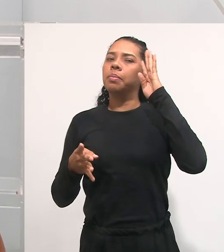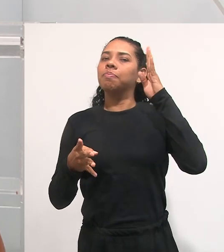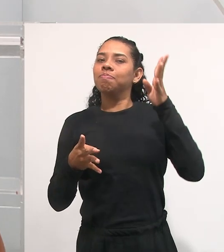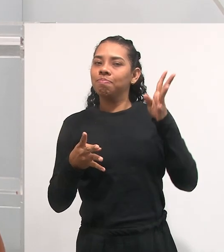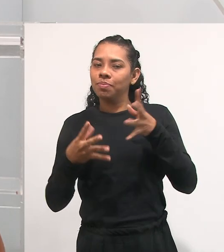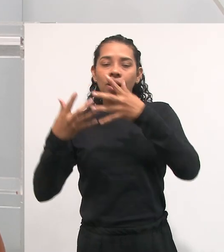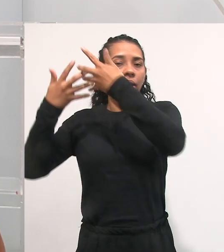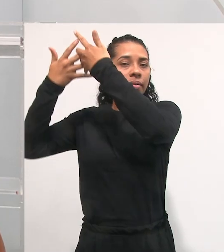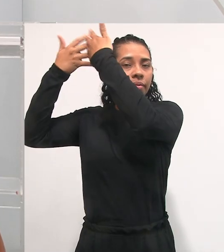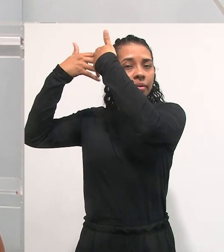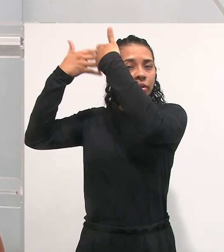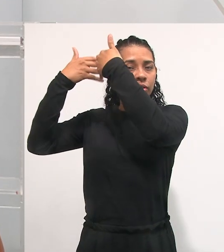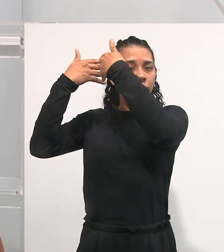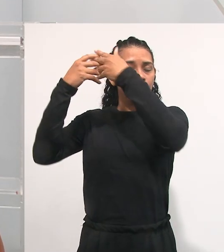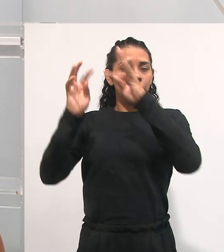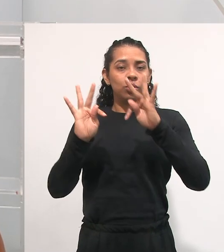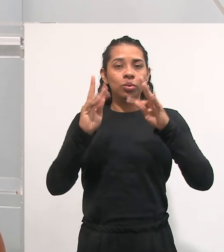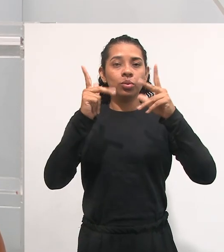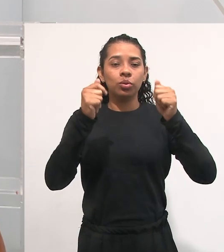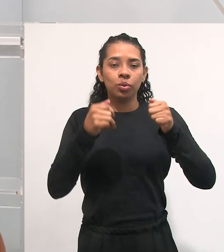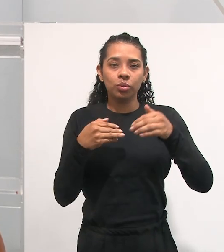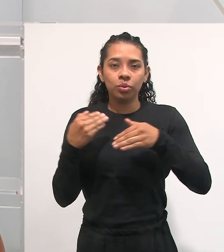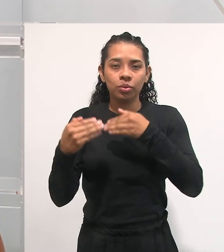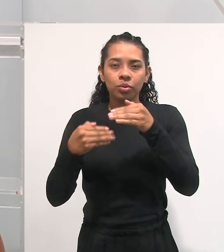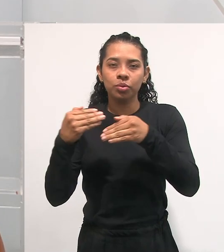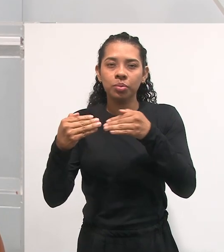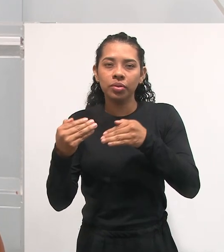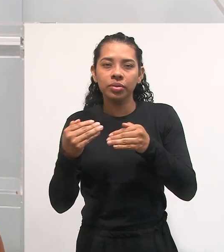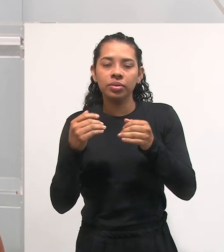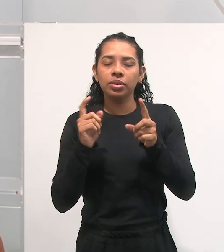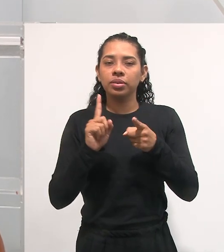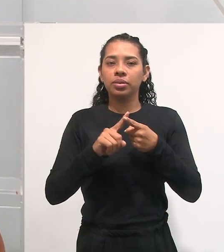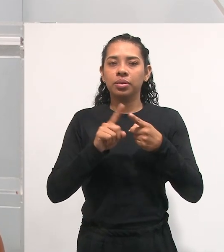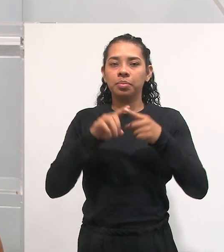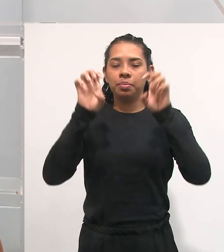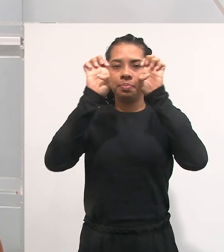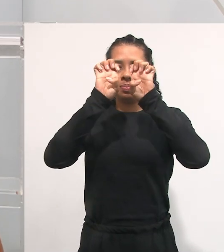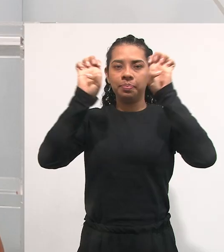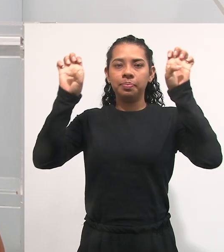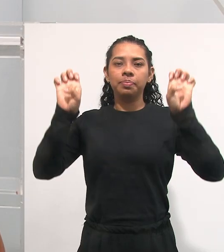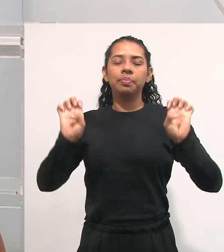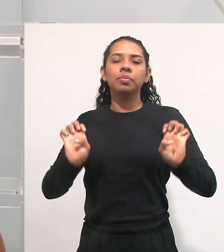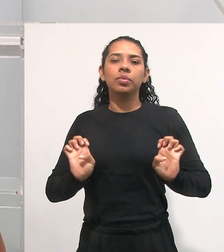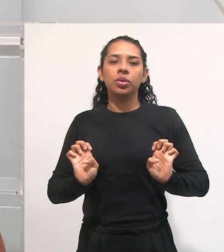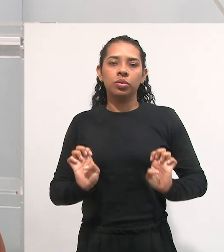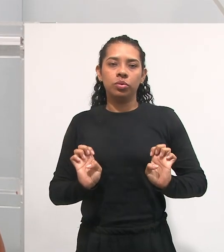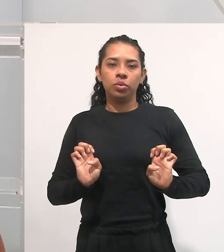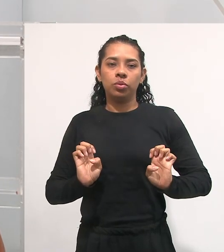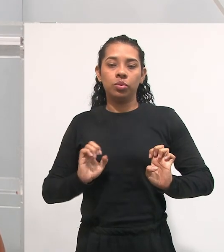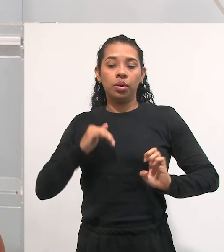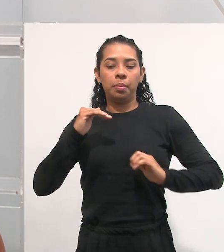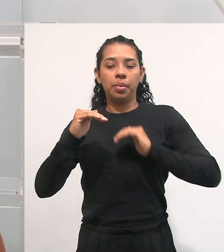processos avaliativos, a sua condução, as suas estruturas e algumas possibilidades. Bem como